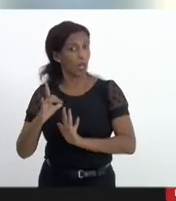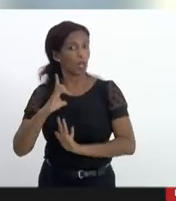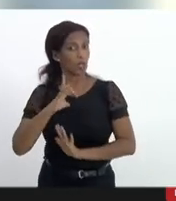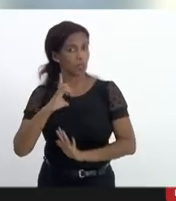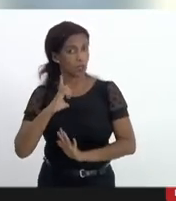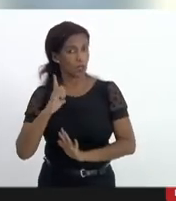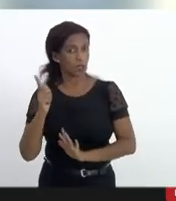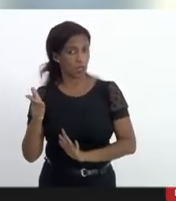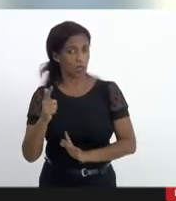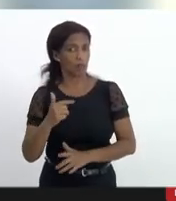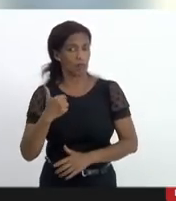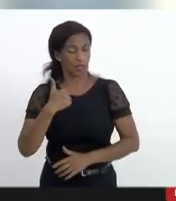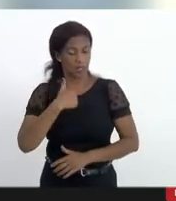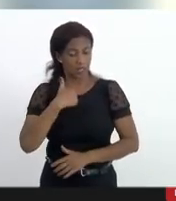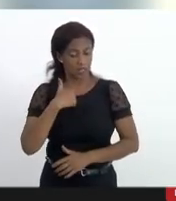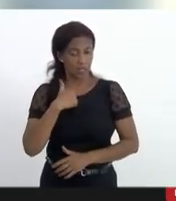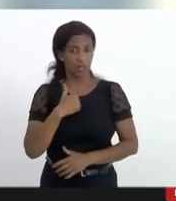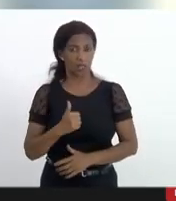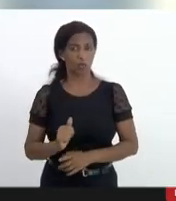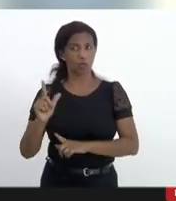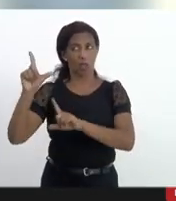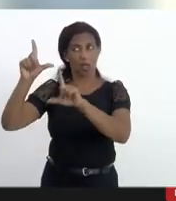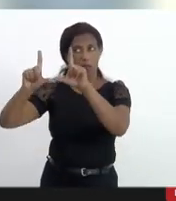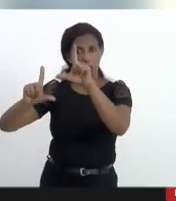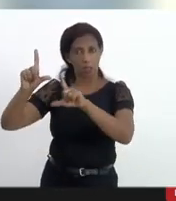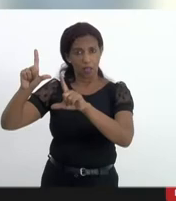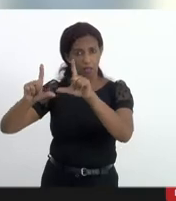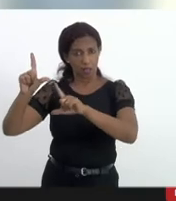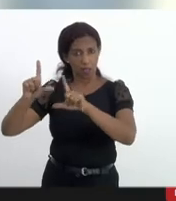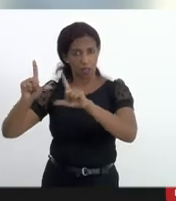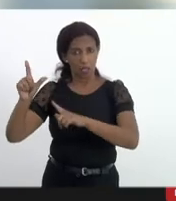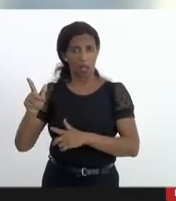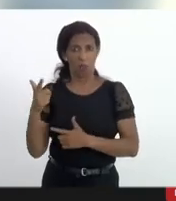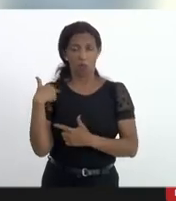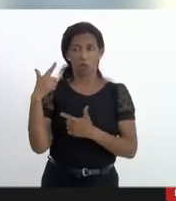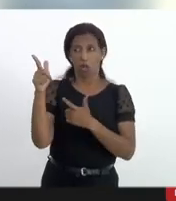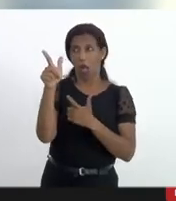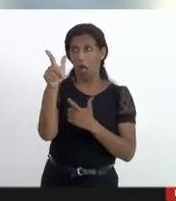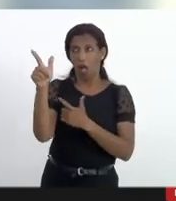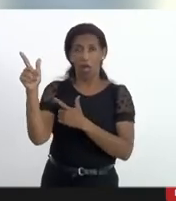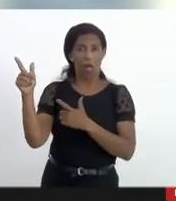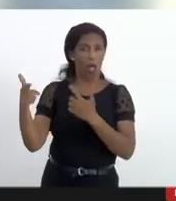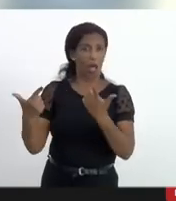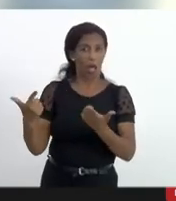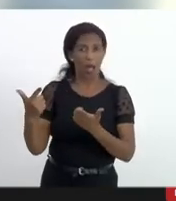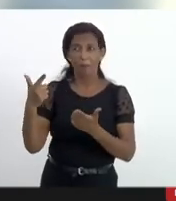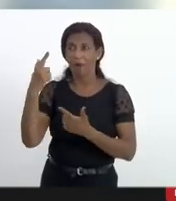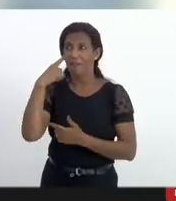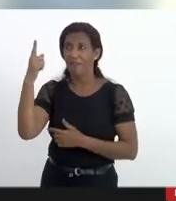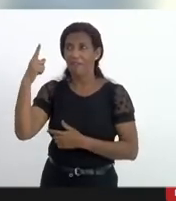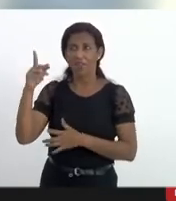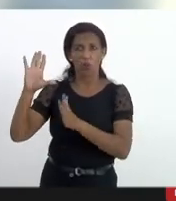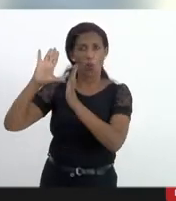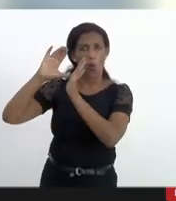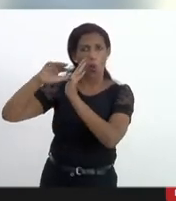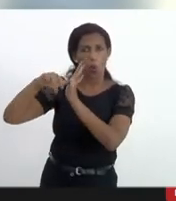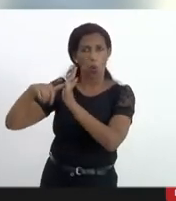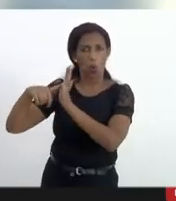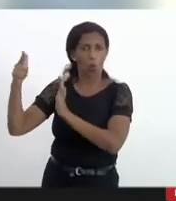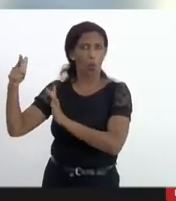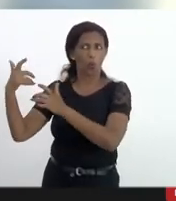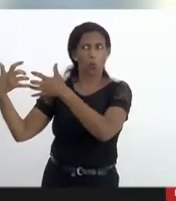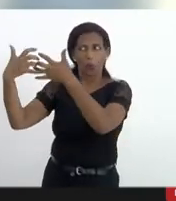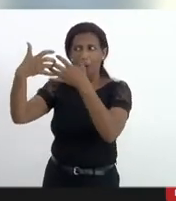fui demandado por emissoras de televisão apontando ali a presença de uma carga roubada em determinada comunidade